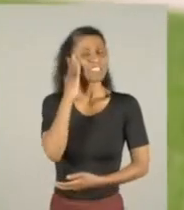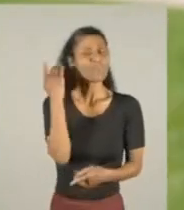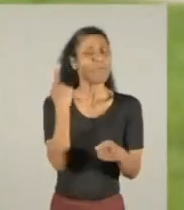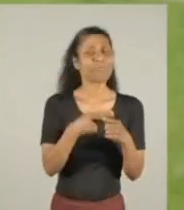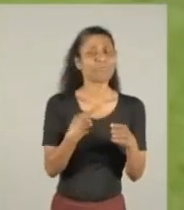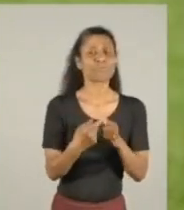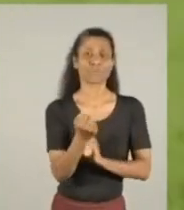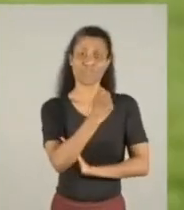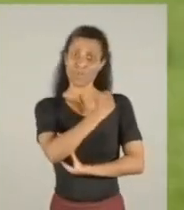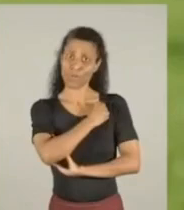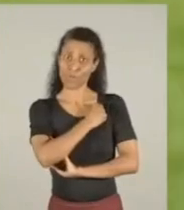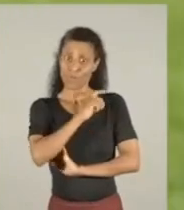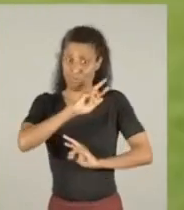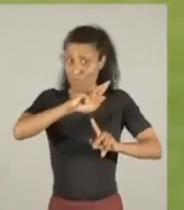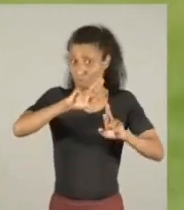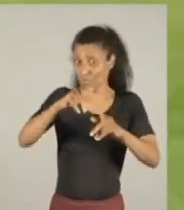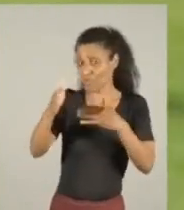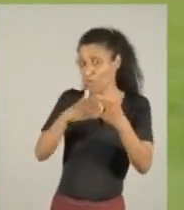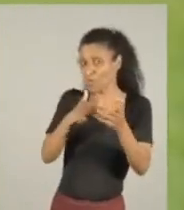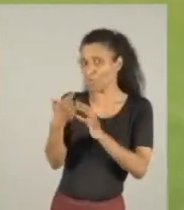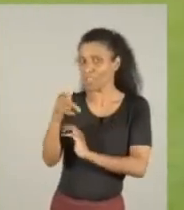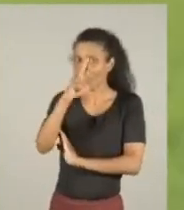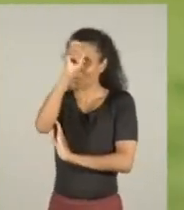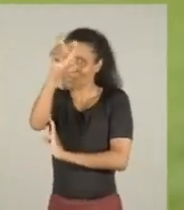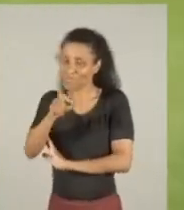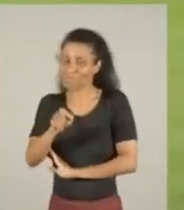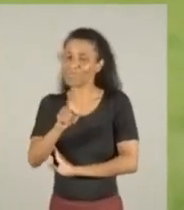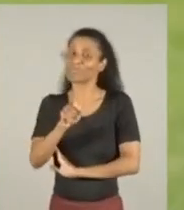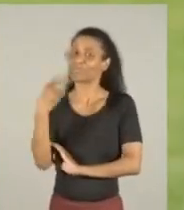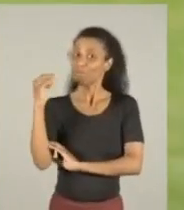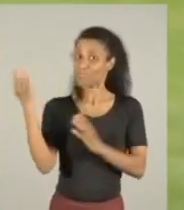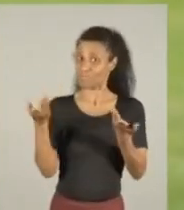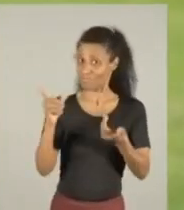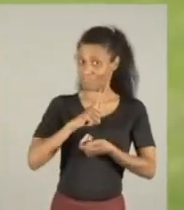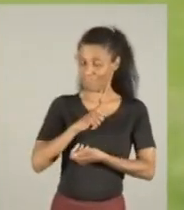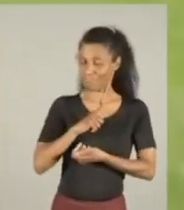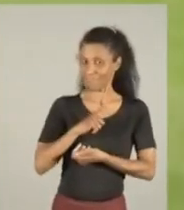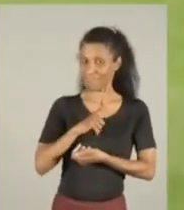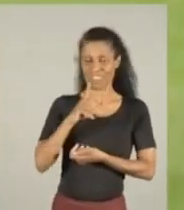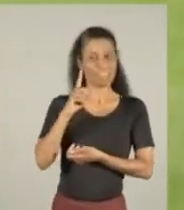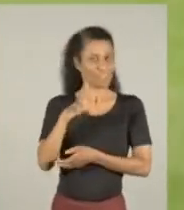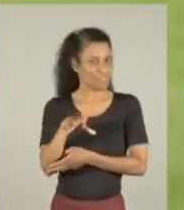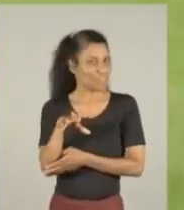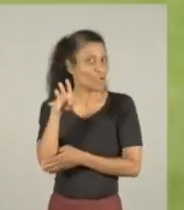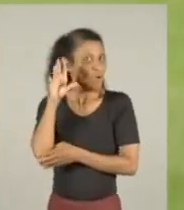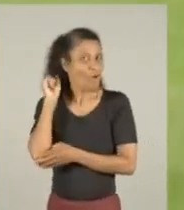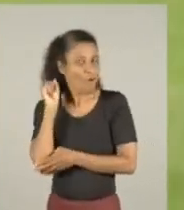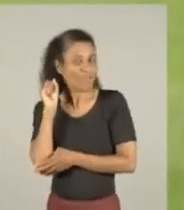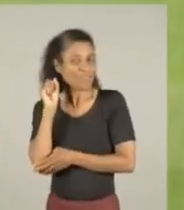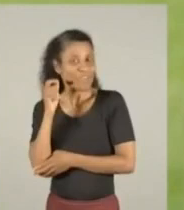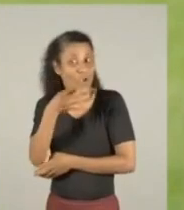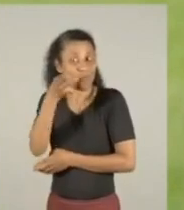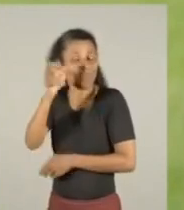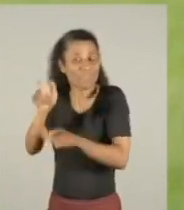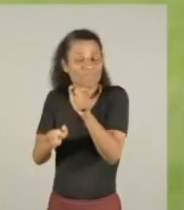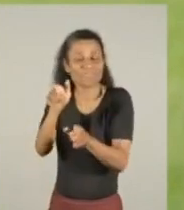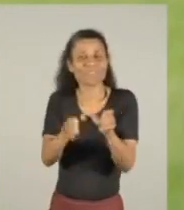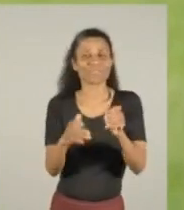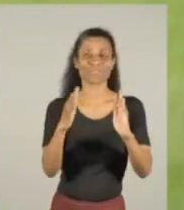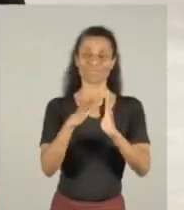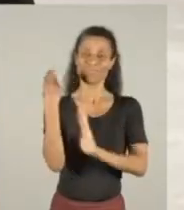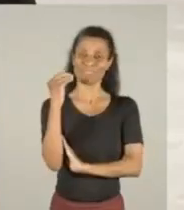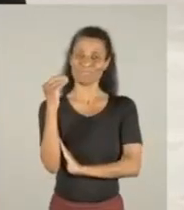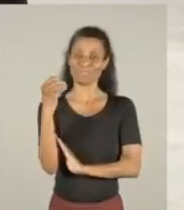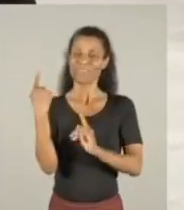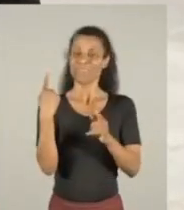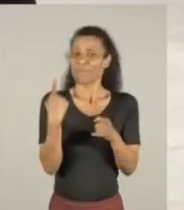Sabe por que Sebastião Melo vai ser diferente de qualquer outro prefeito que Porto Alegre já teve? É só ouvir o os porto-alegrienses têm a dizer